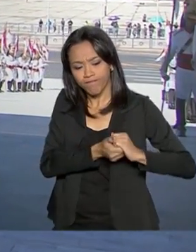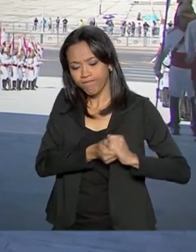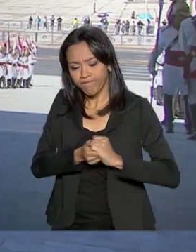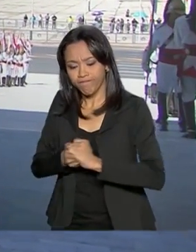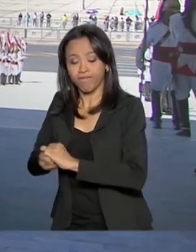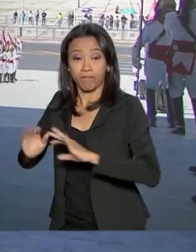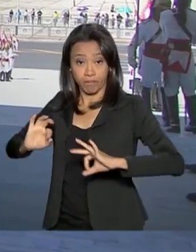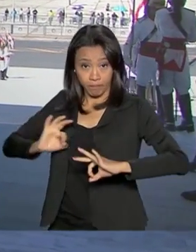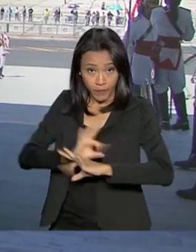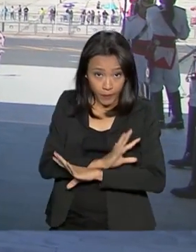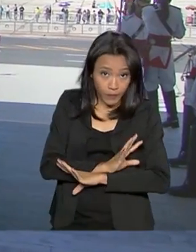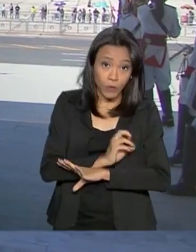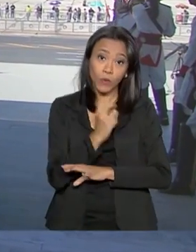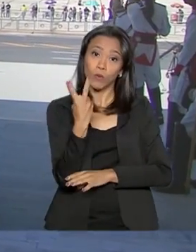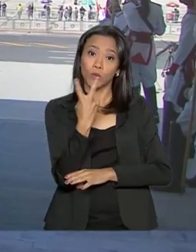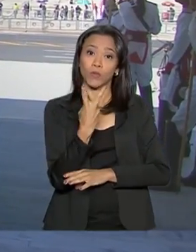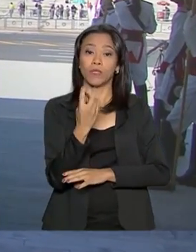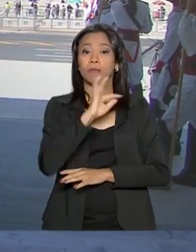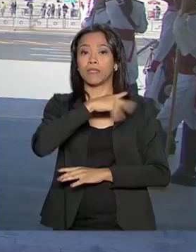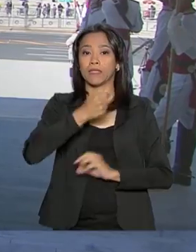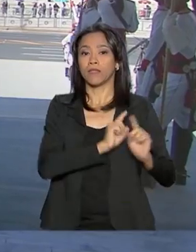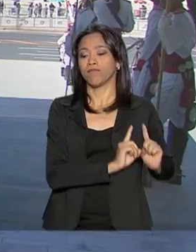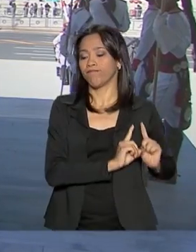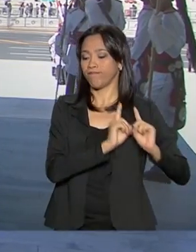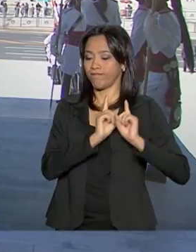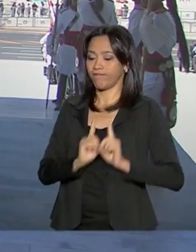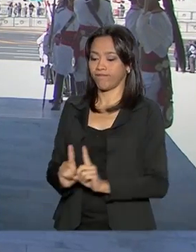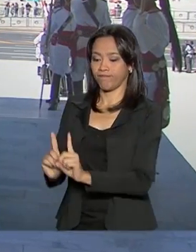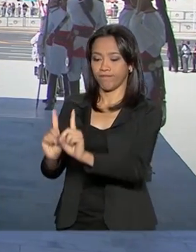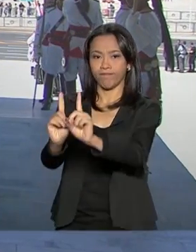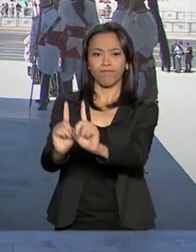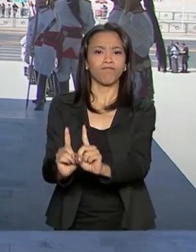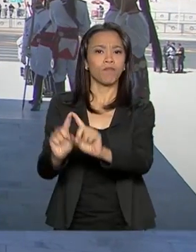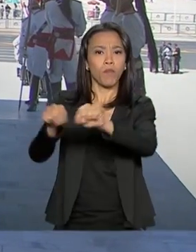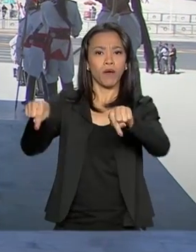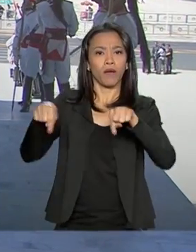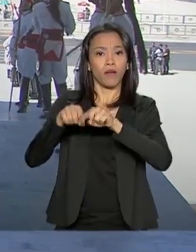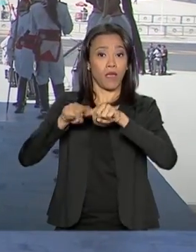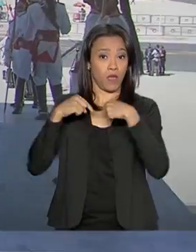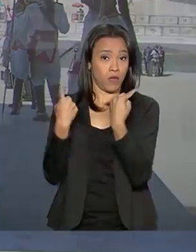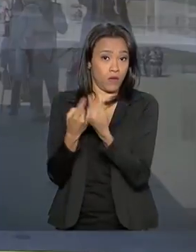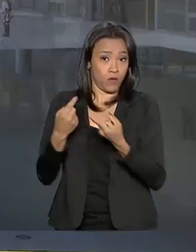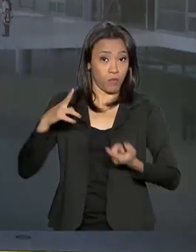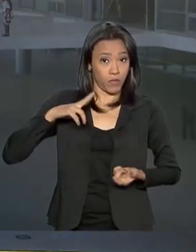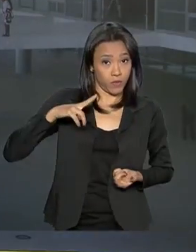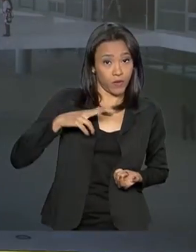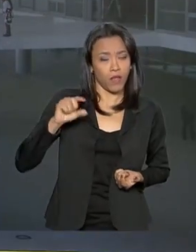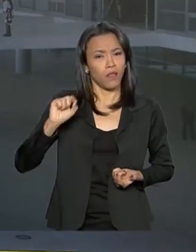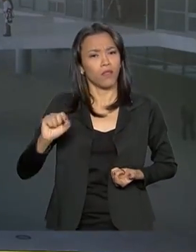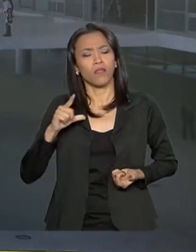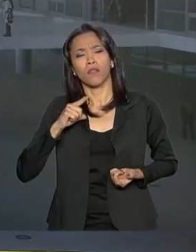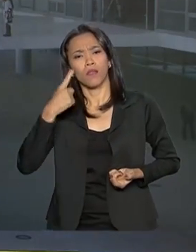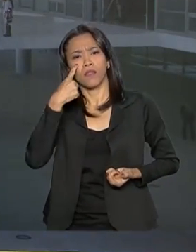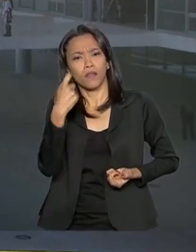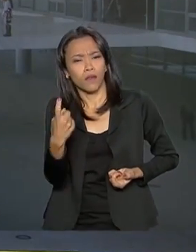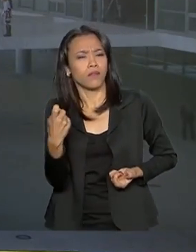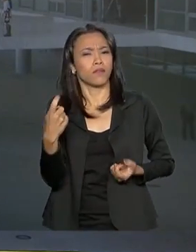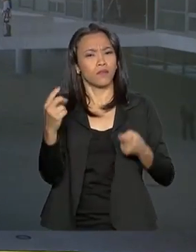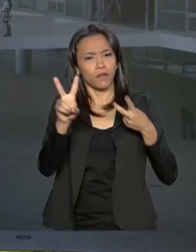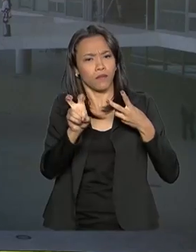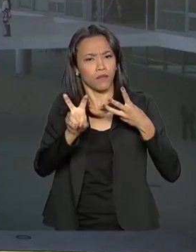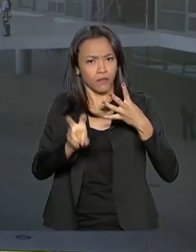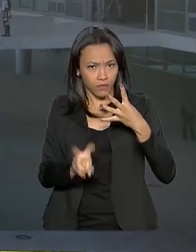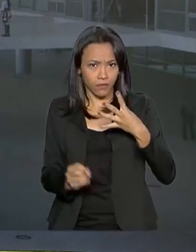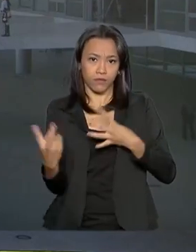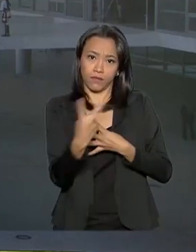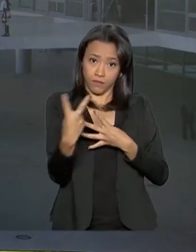Bolsonaro e Mário Ábio do Benítez, seguem para um encontro privado. Entre os assuntos estão interesses dos dois países